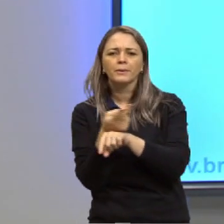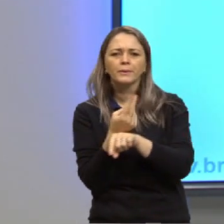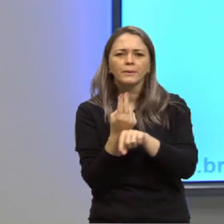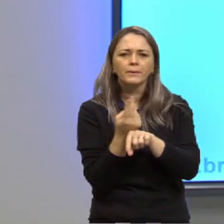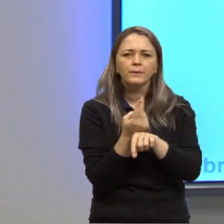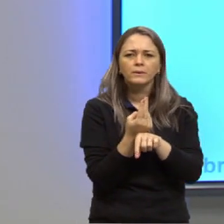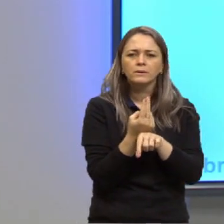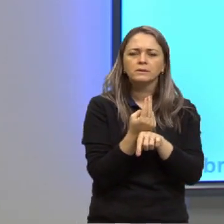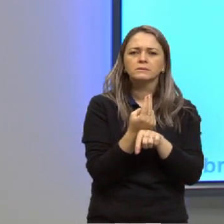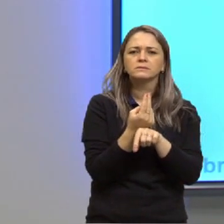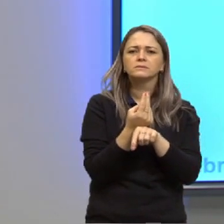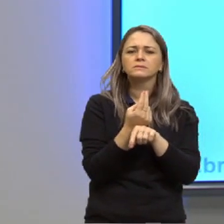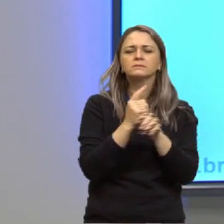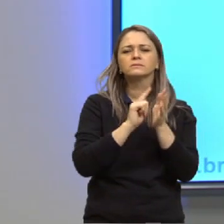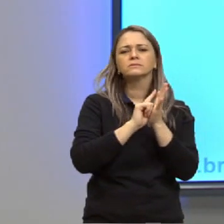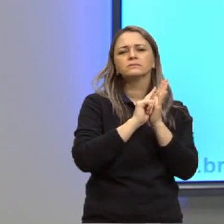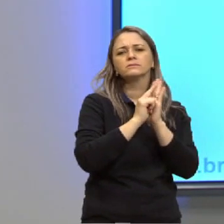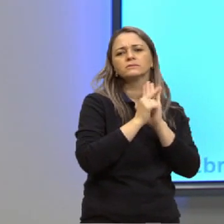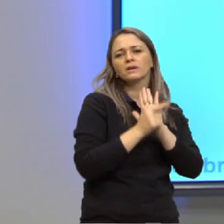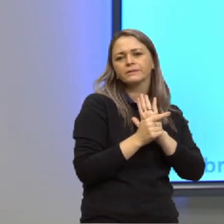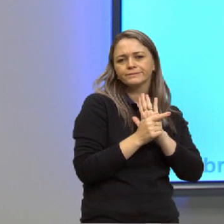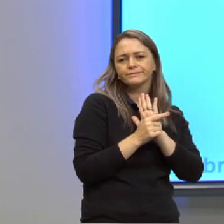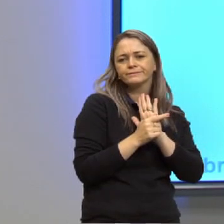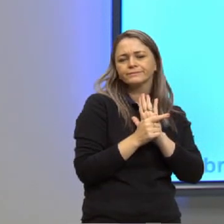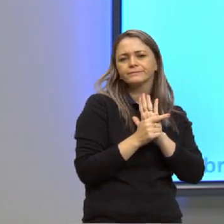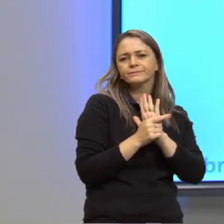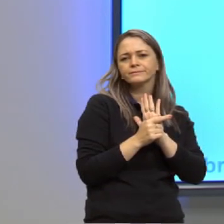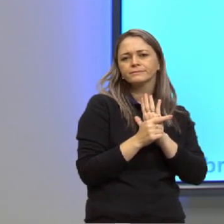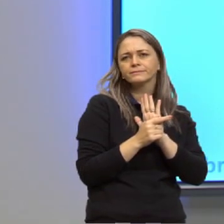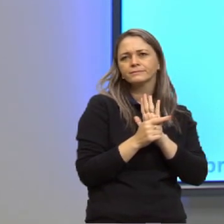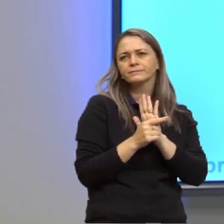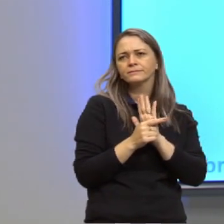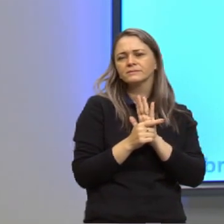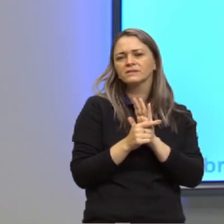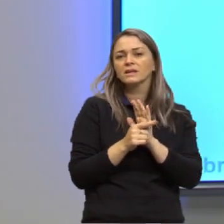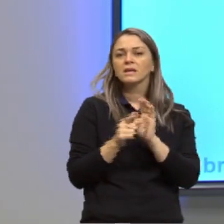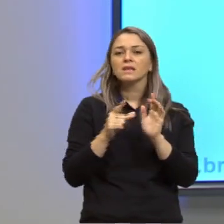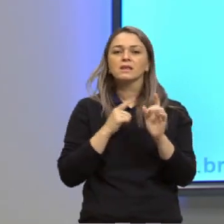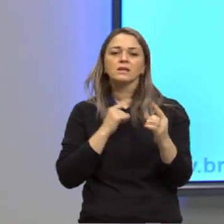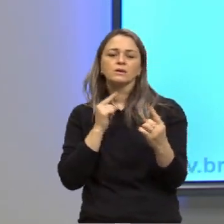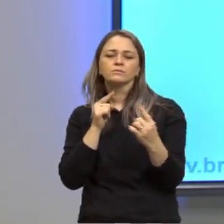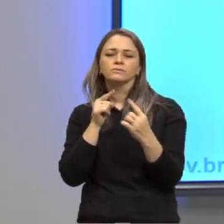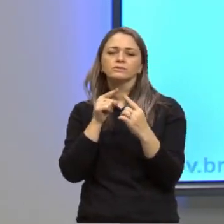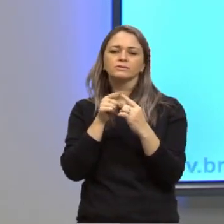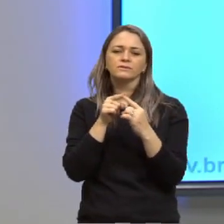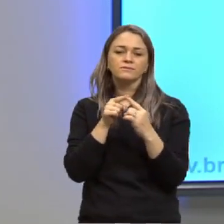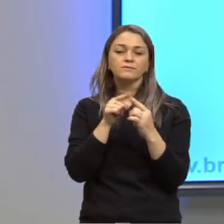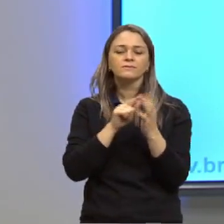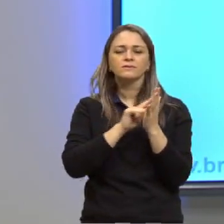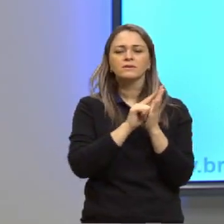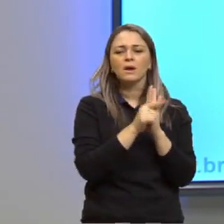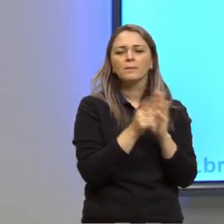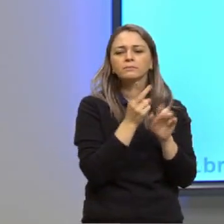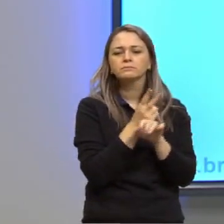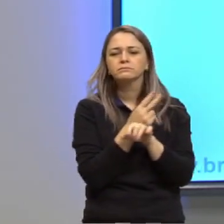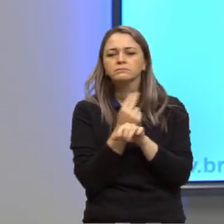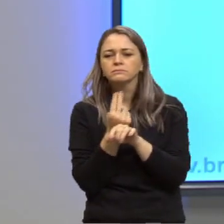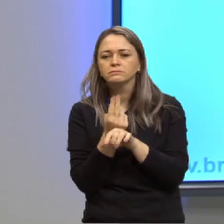Eu tenho o gênero, agora ele vai me dizer qual é o objetivo desse gênero. procura